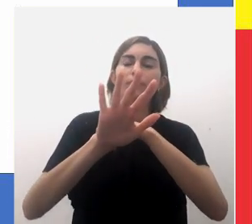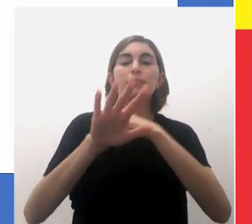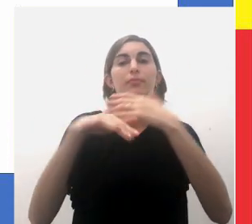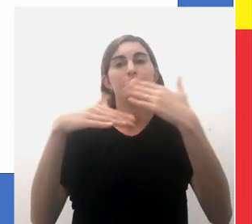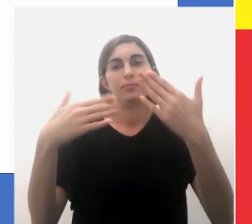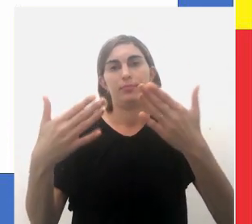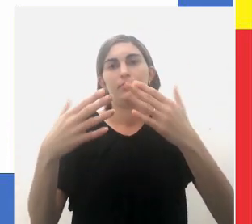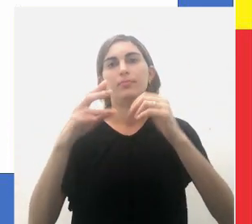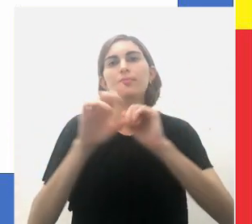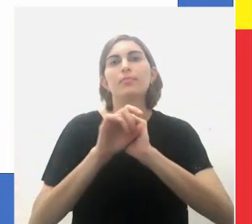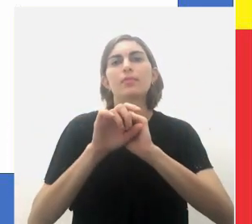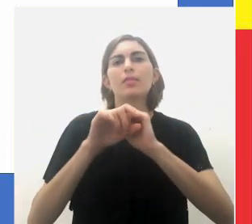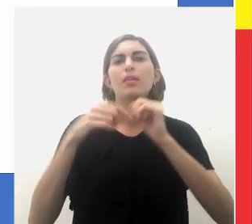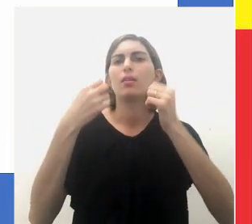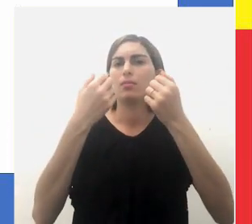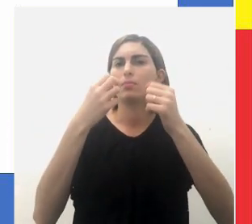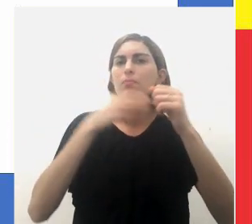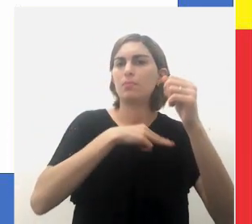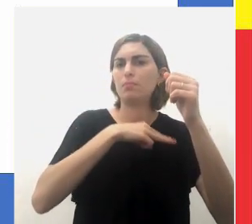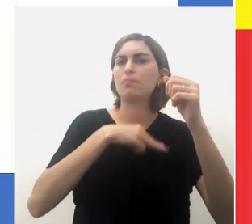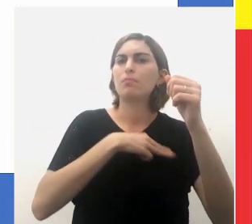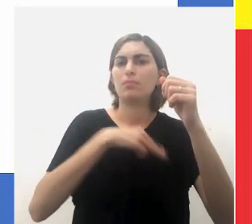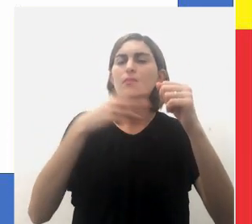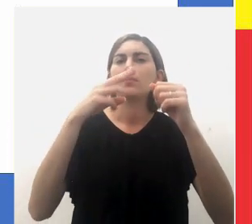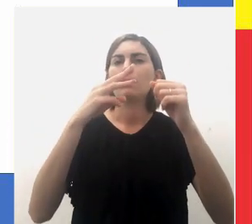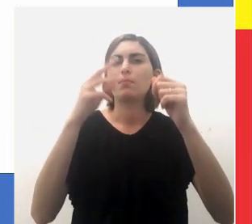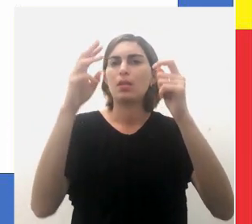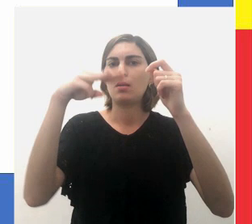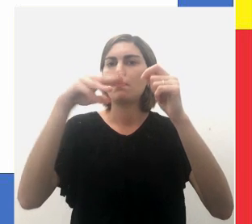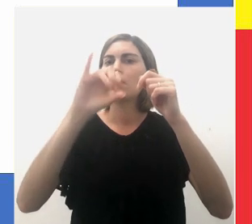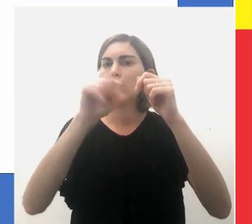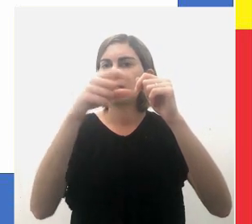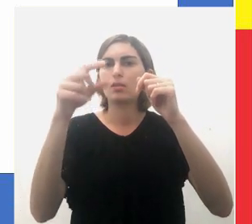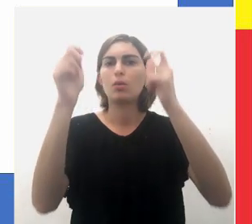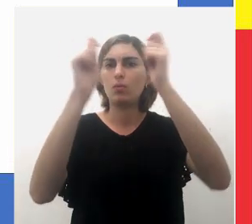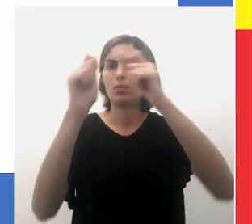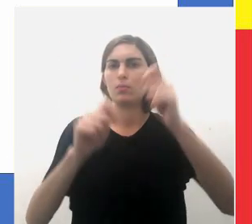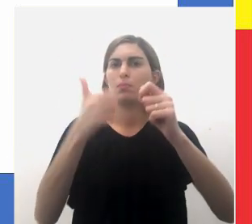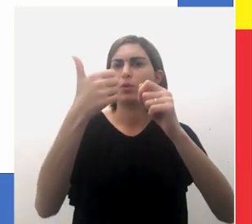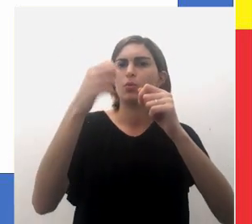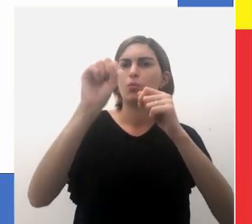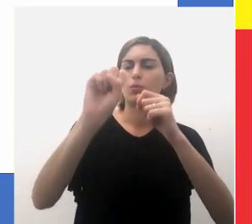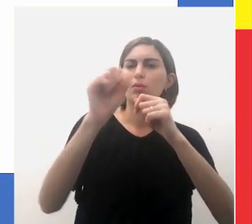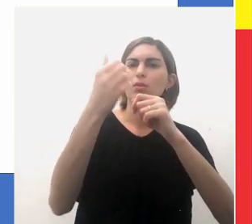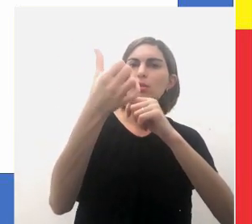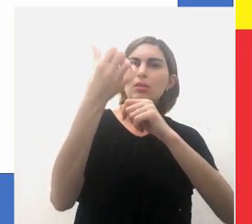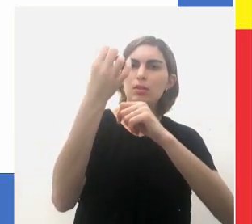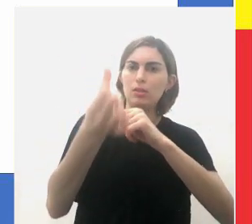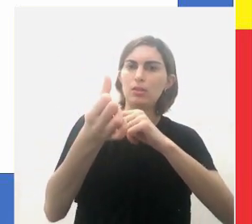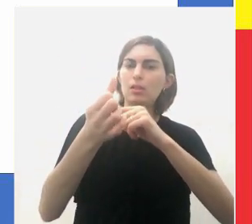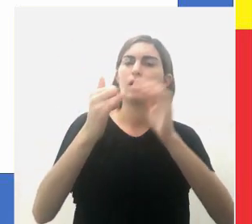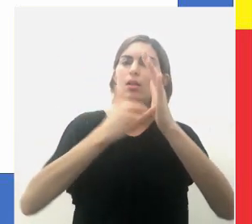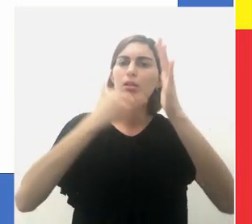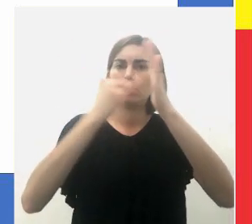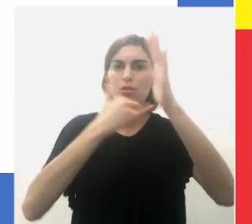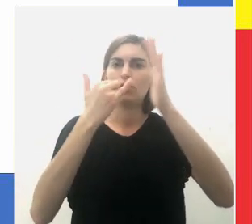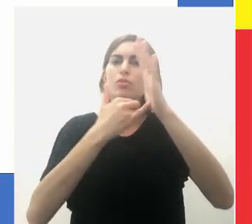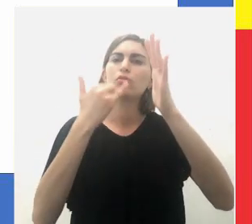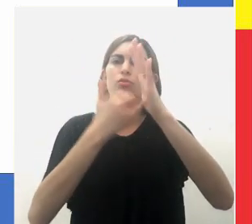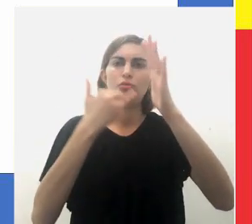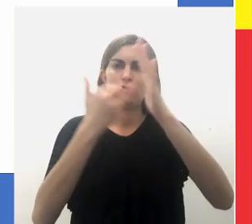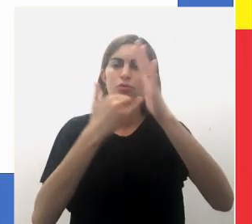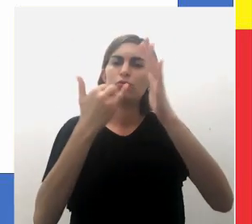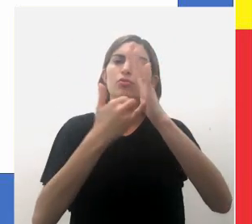Debré, membro da Missão Artística de 1816, registra a